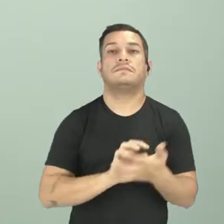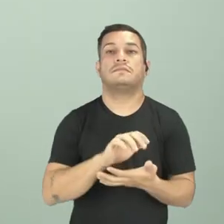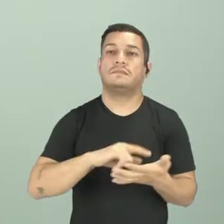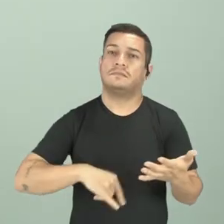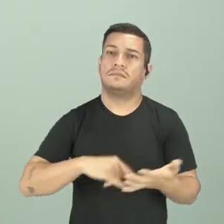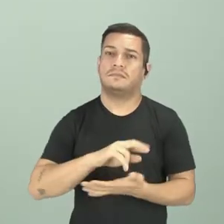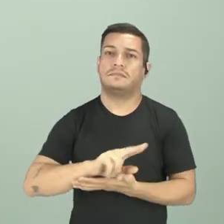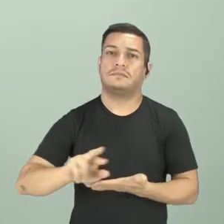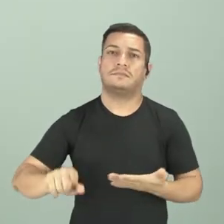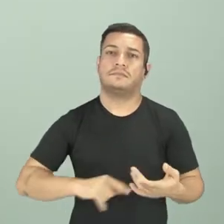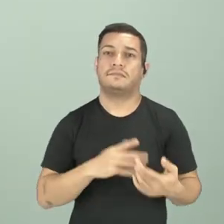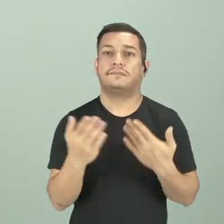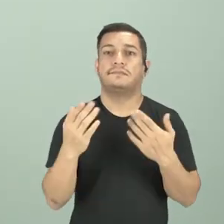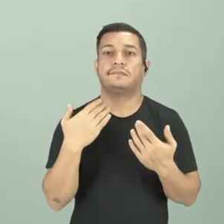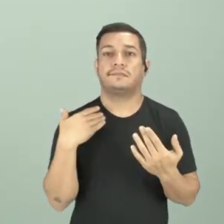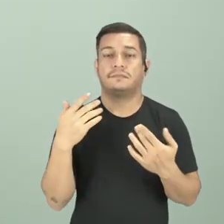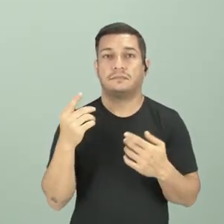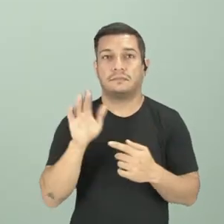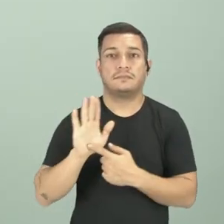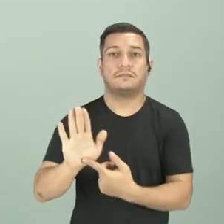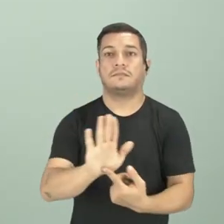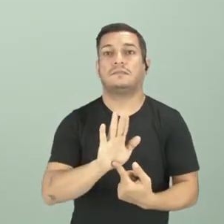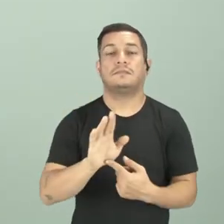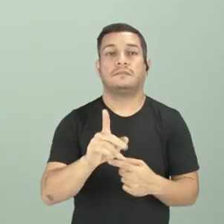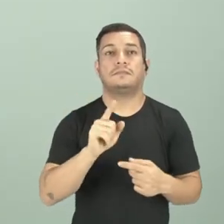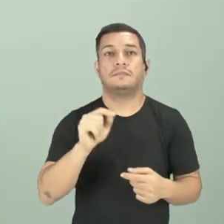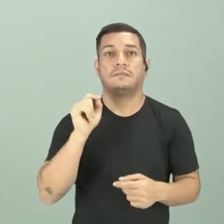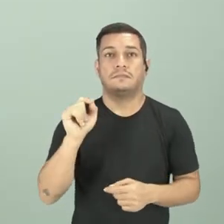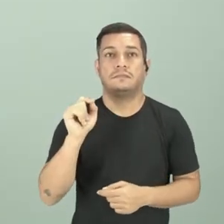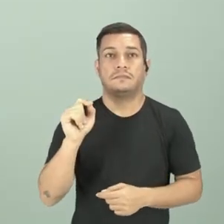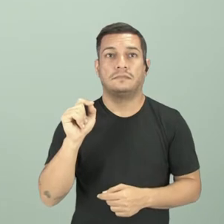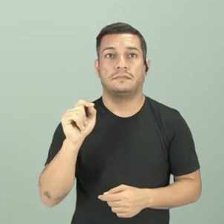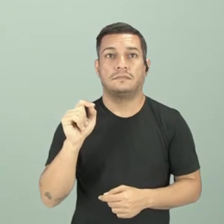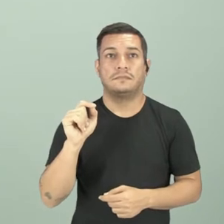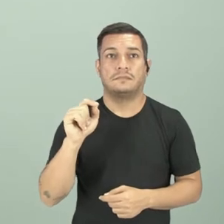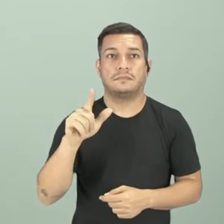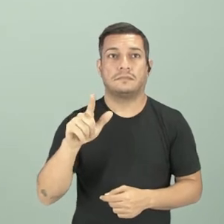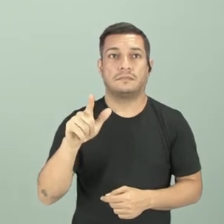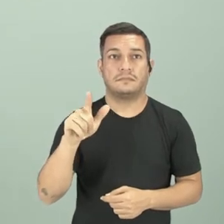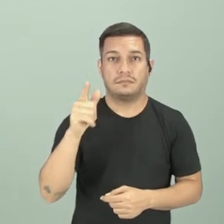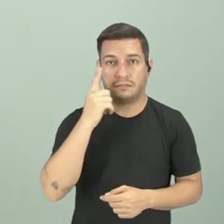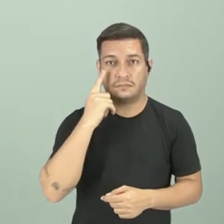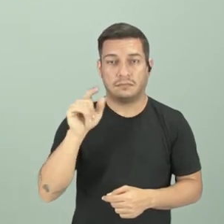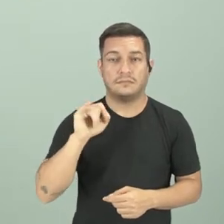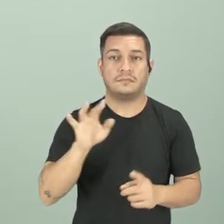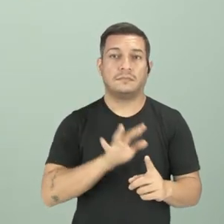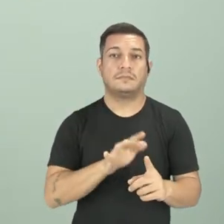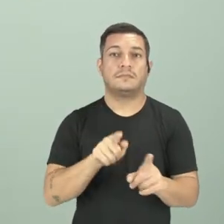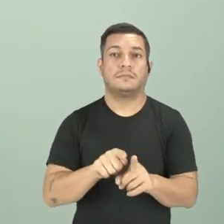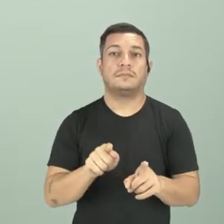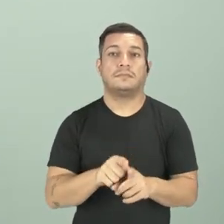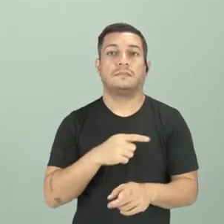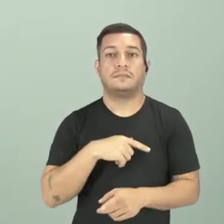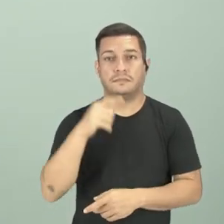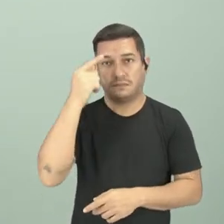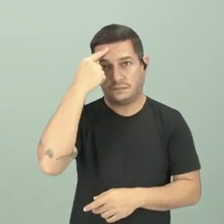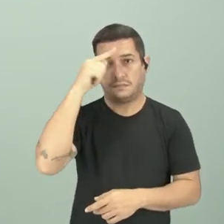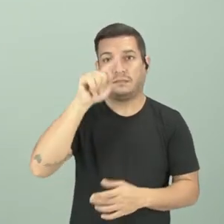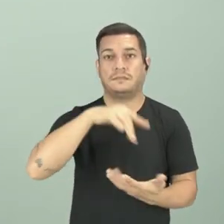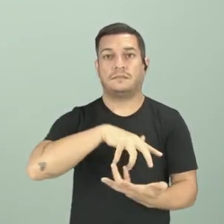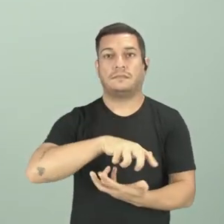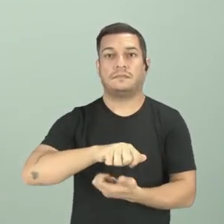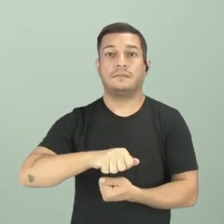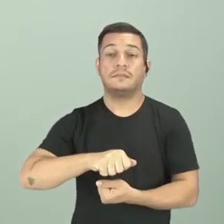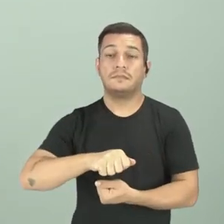criadas para amparar levantes, até mesmo levantes populares. E isso vai ser influenciador no ideal mundial.